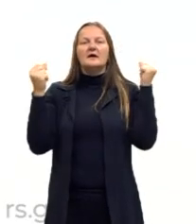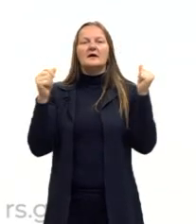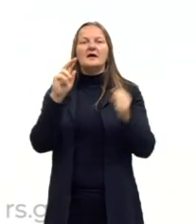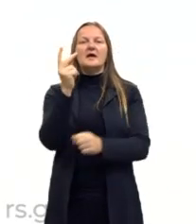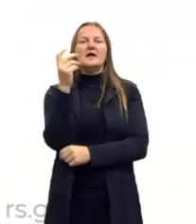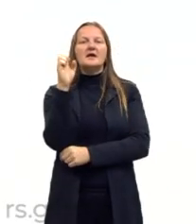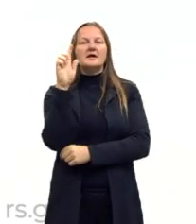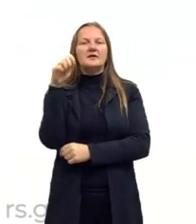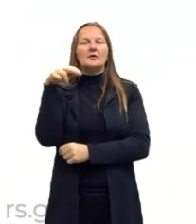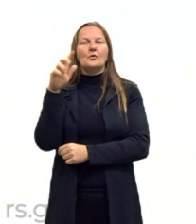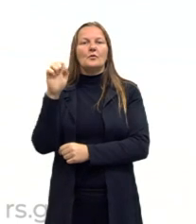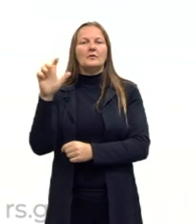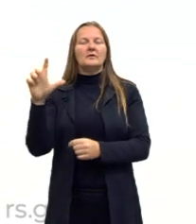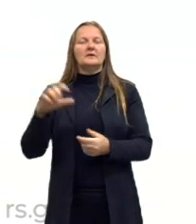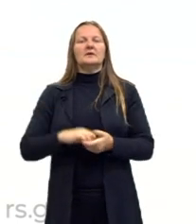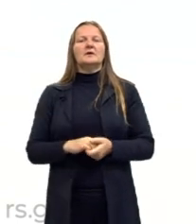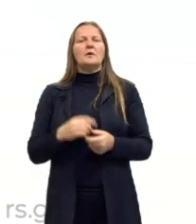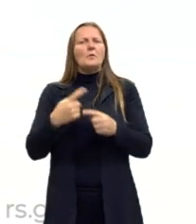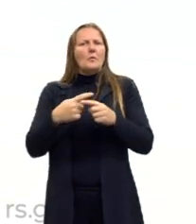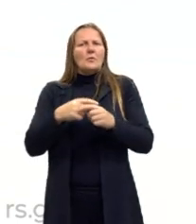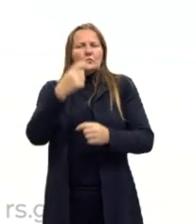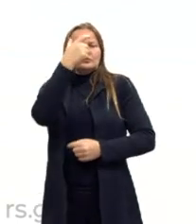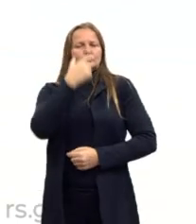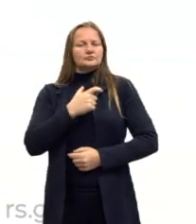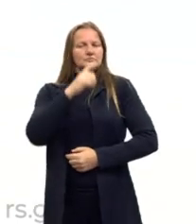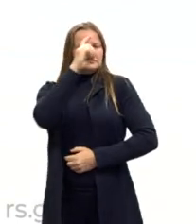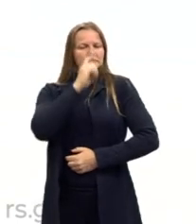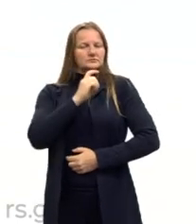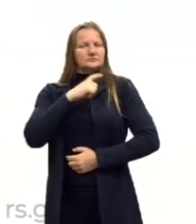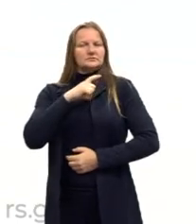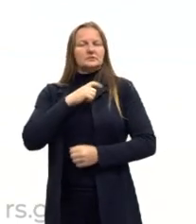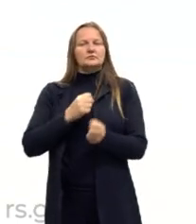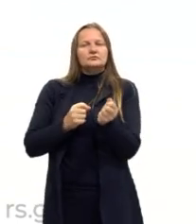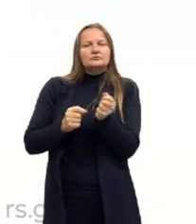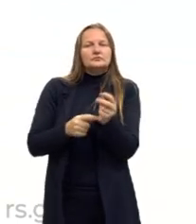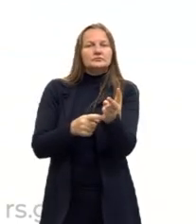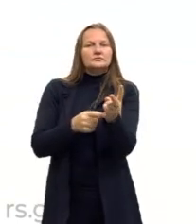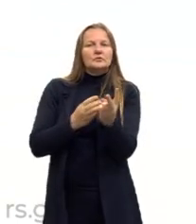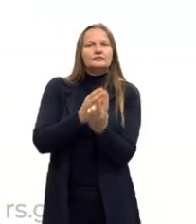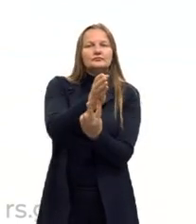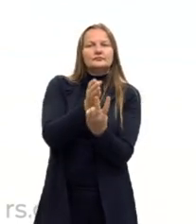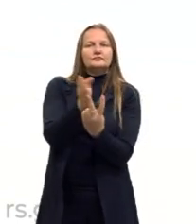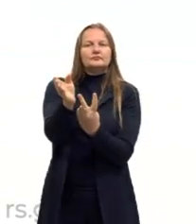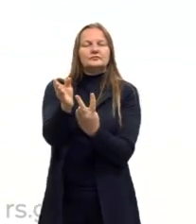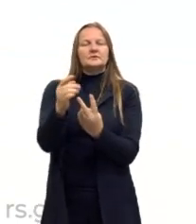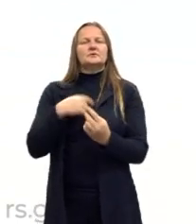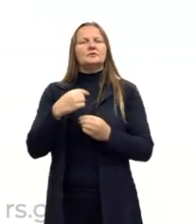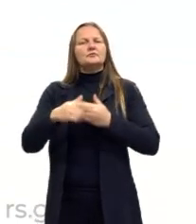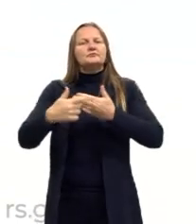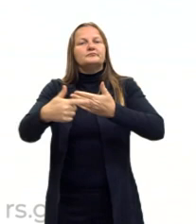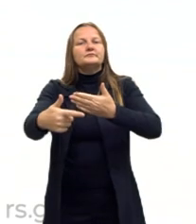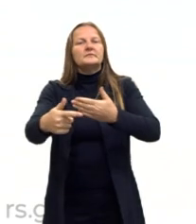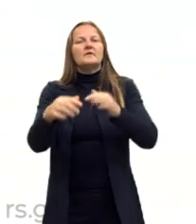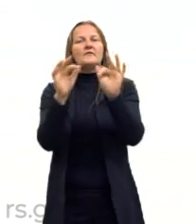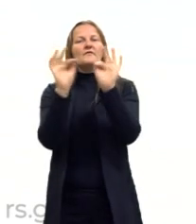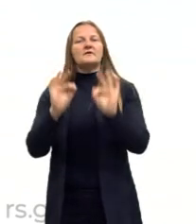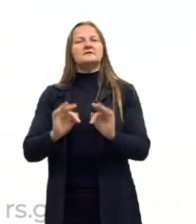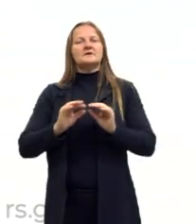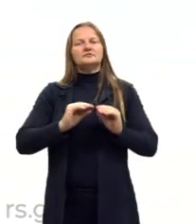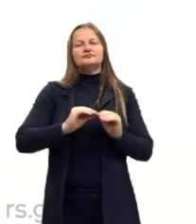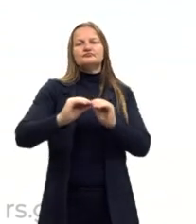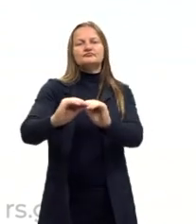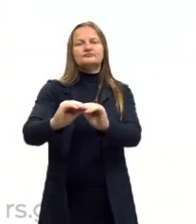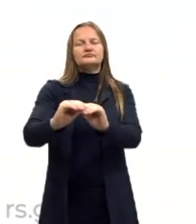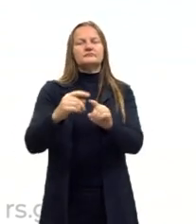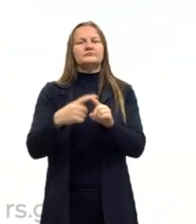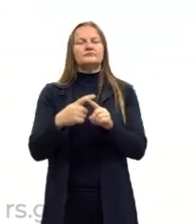realização do ser humano, devemos adotar uma postura dualista, postergando nossa felicidade para outra